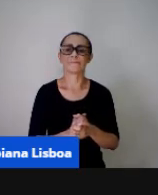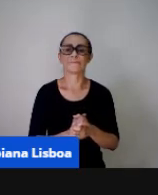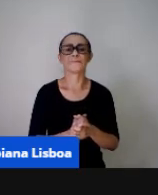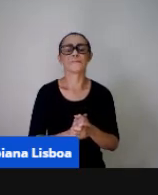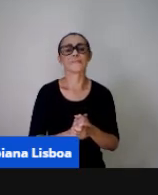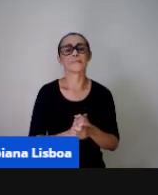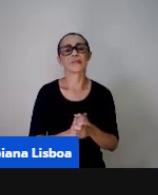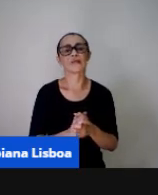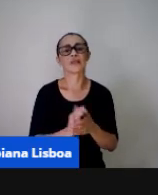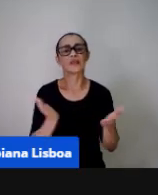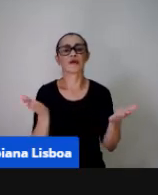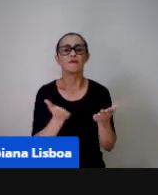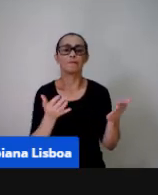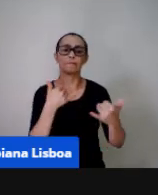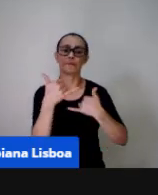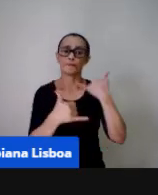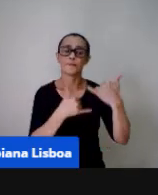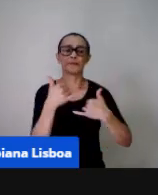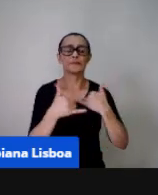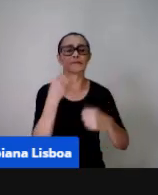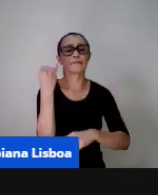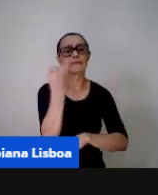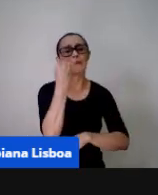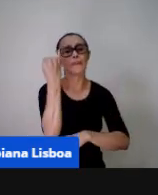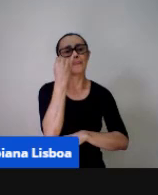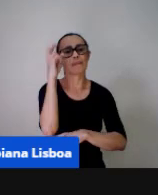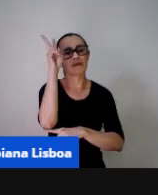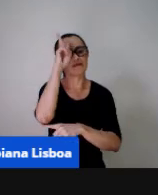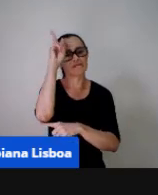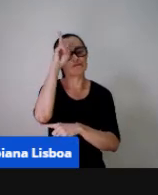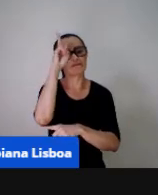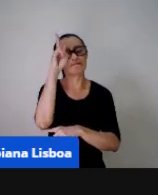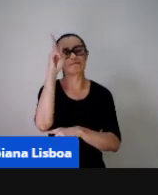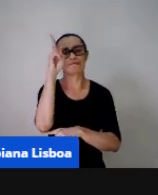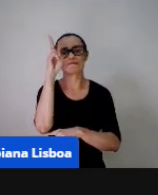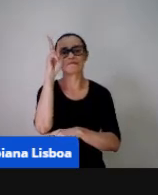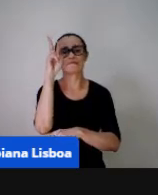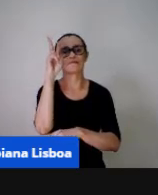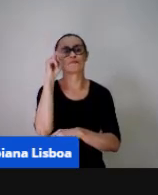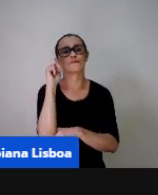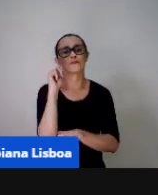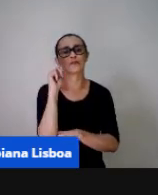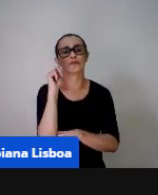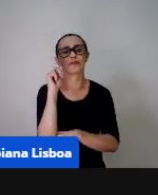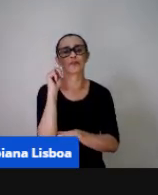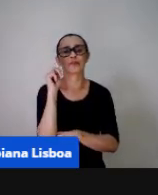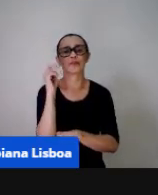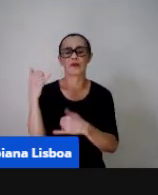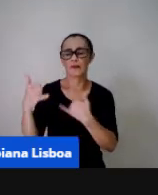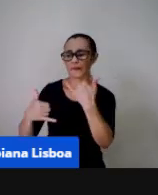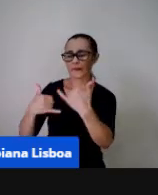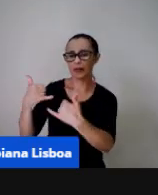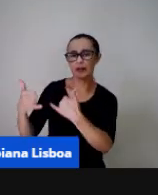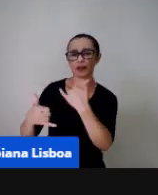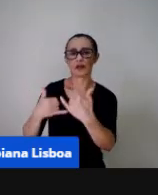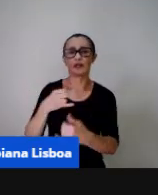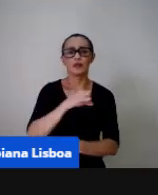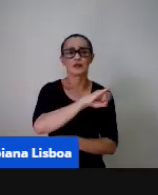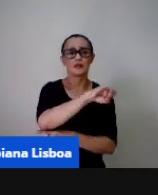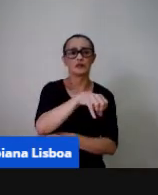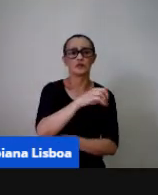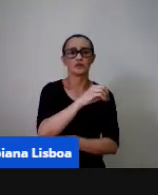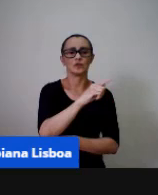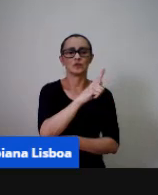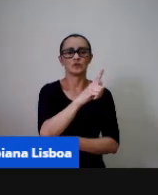falar dos jogos aqui é importante lembrar pessoal que tanto a brincadeira quanto os jogos nós estamos aqui falando